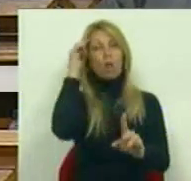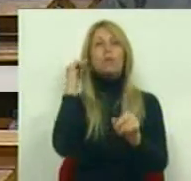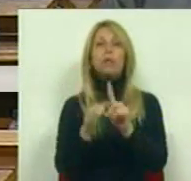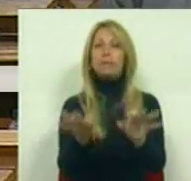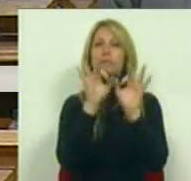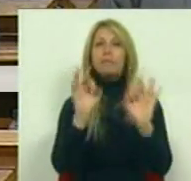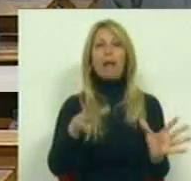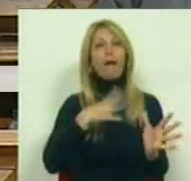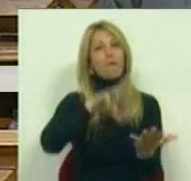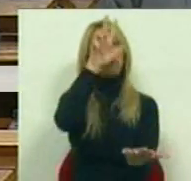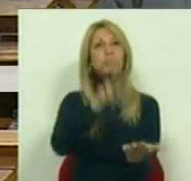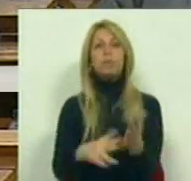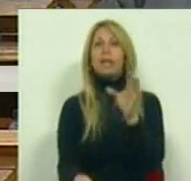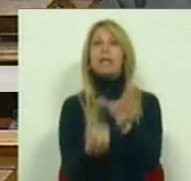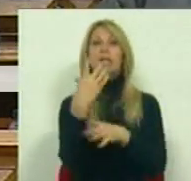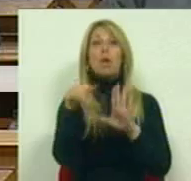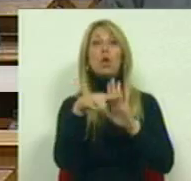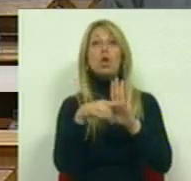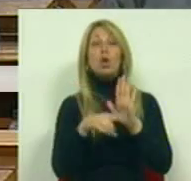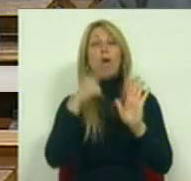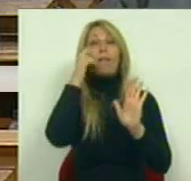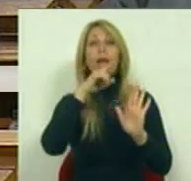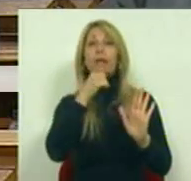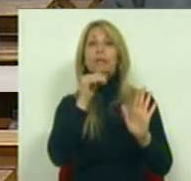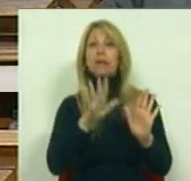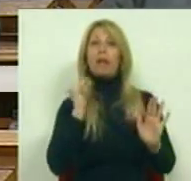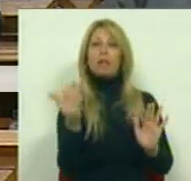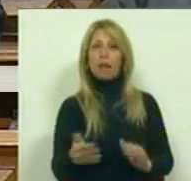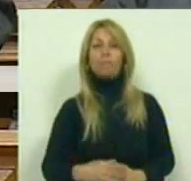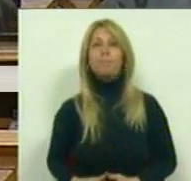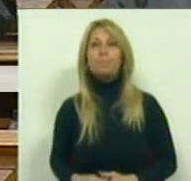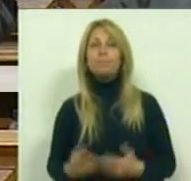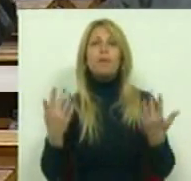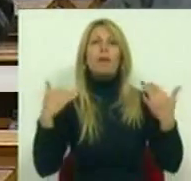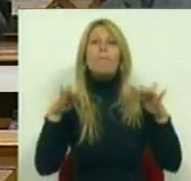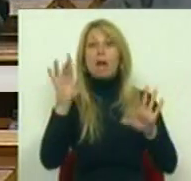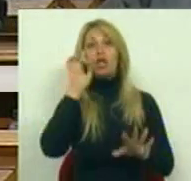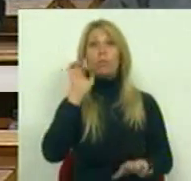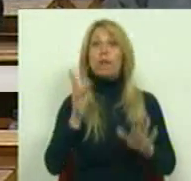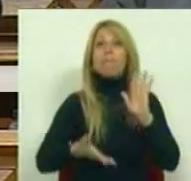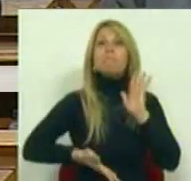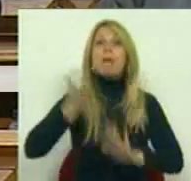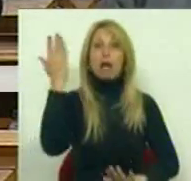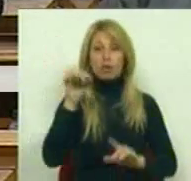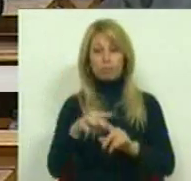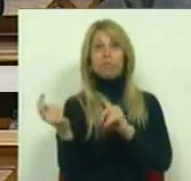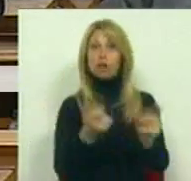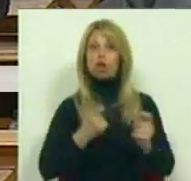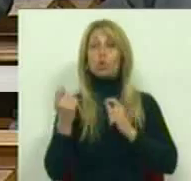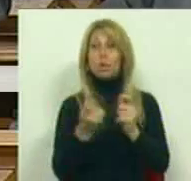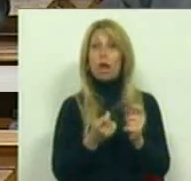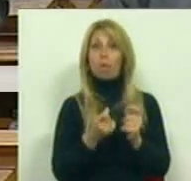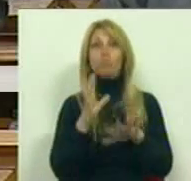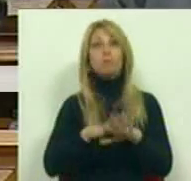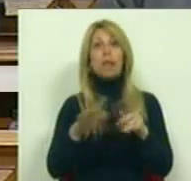aprovação da criação do Estatuto do Dador de Sangue. Mas o mais importante desta discussão é